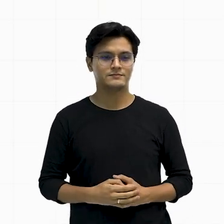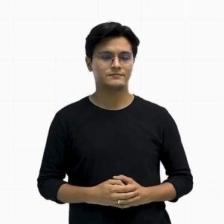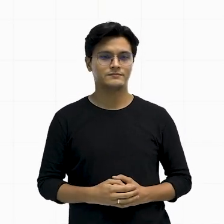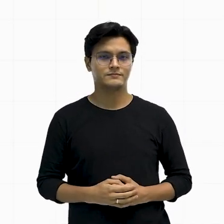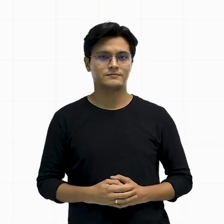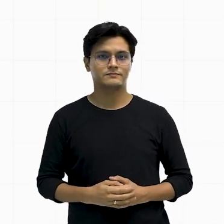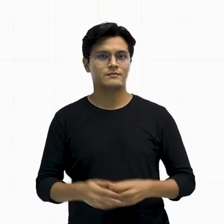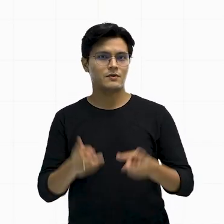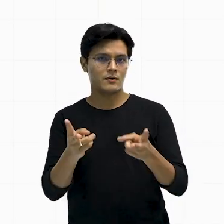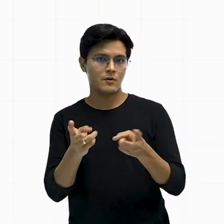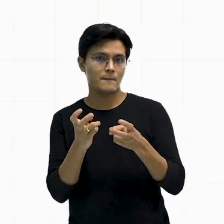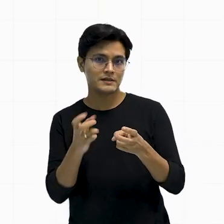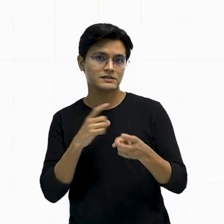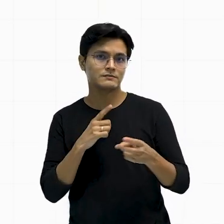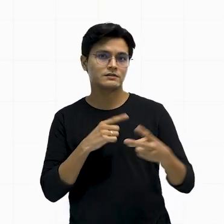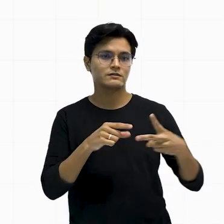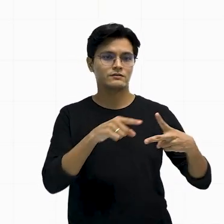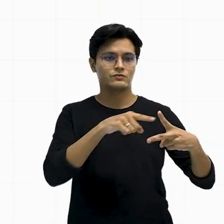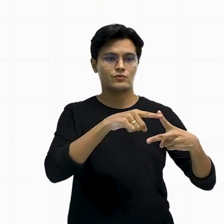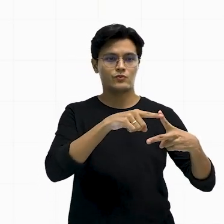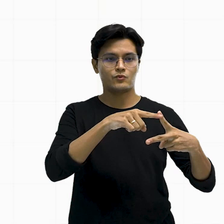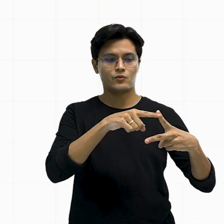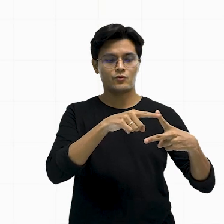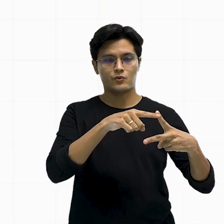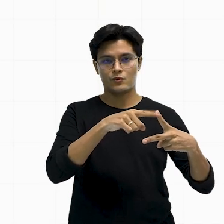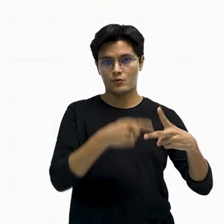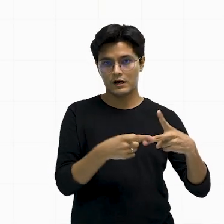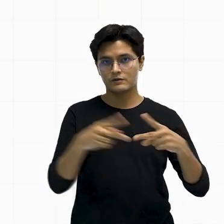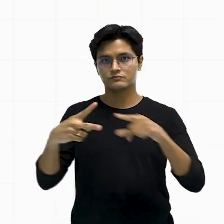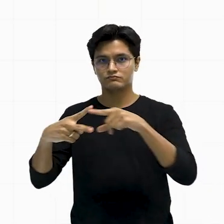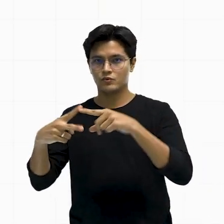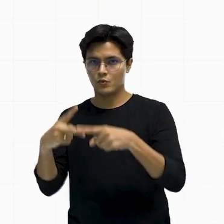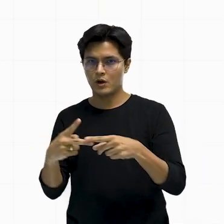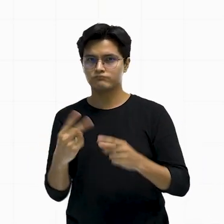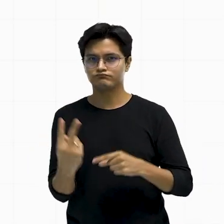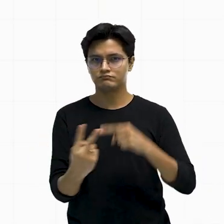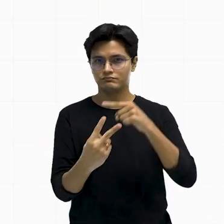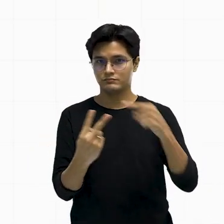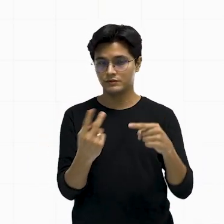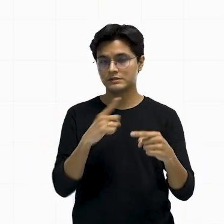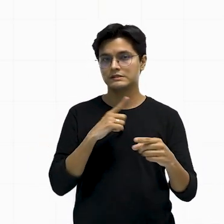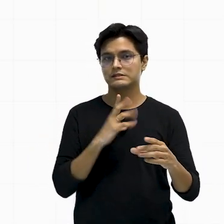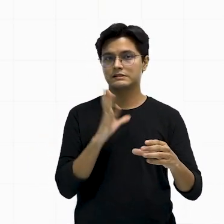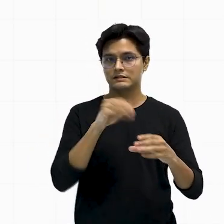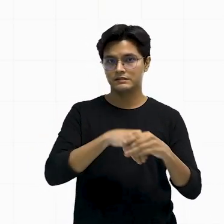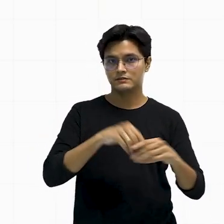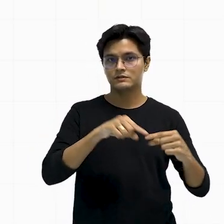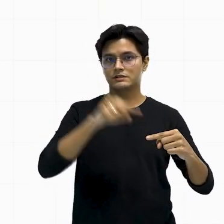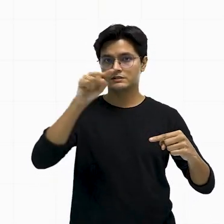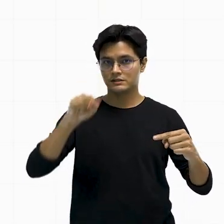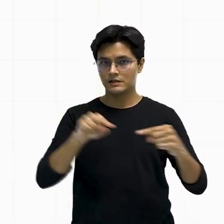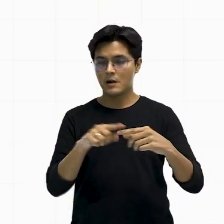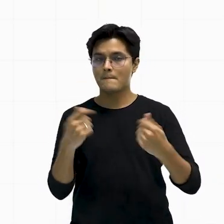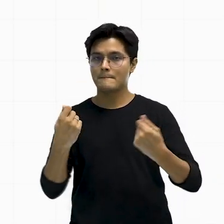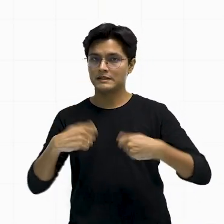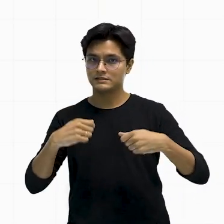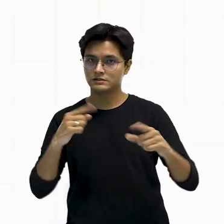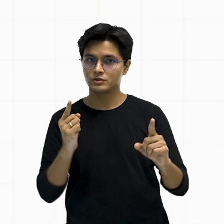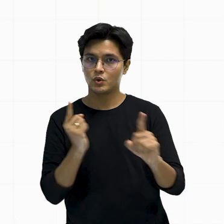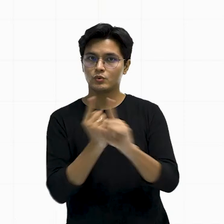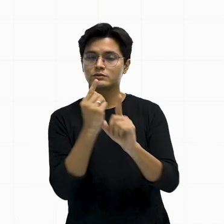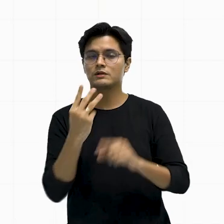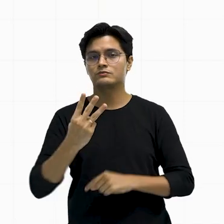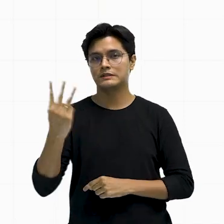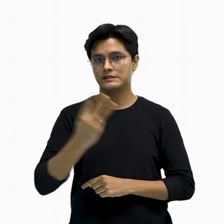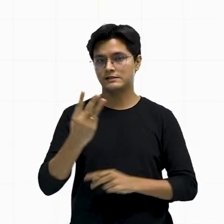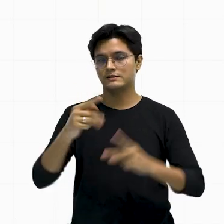Então, veja, a gente soma os dois ângulos que eu já tenho dentro do triângulo, né? E aí eu encontro o terceiro ângulo, que